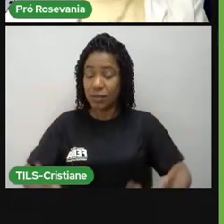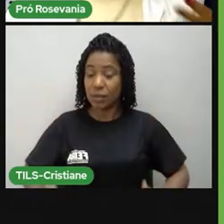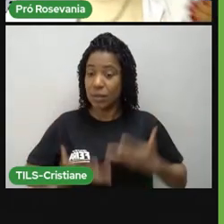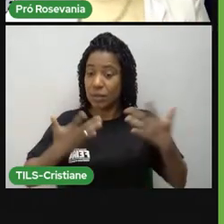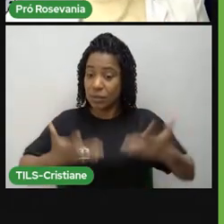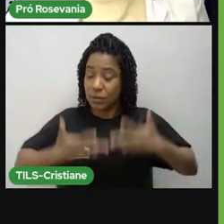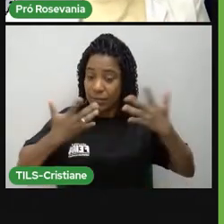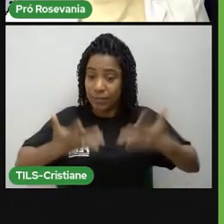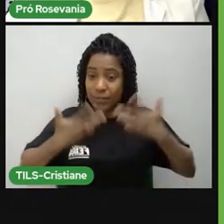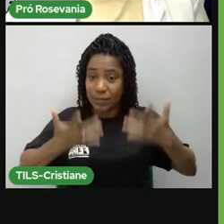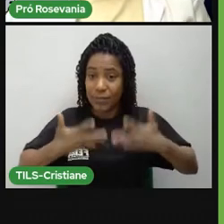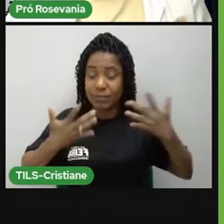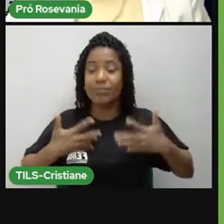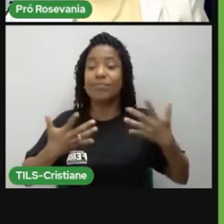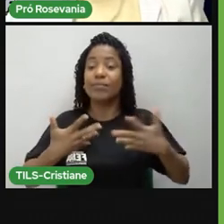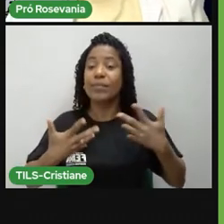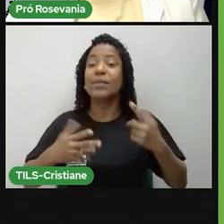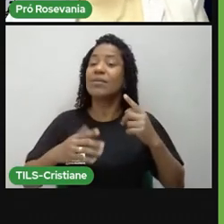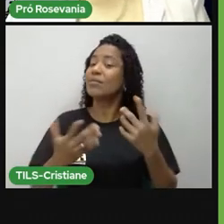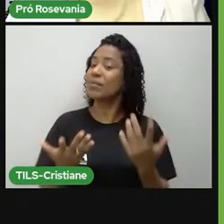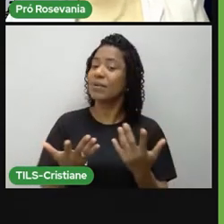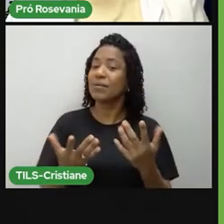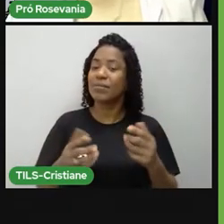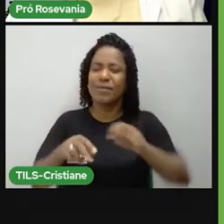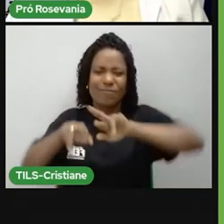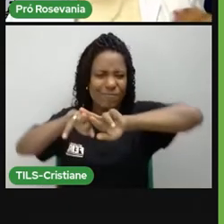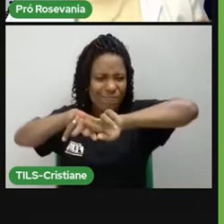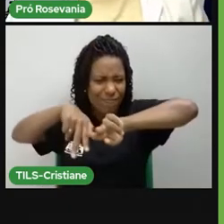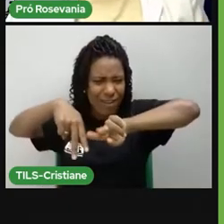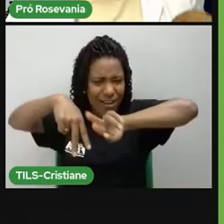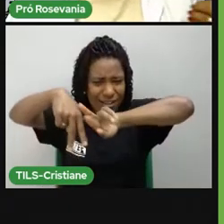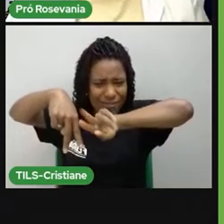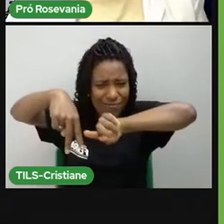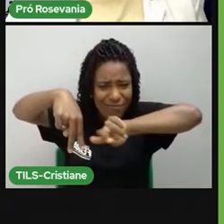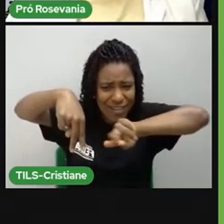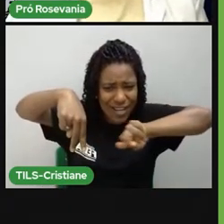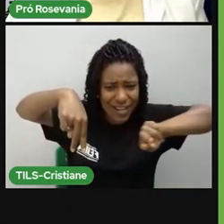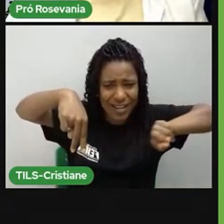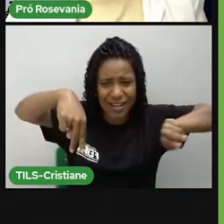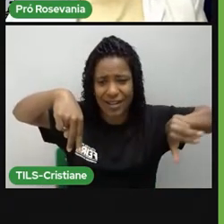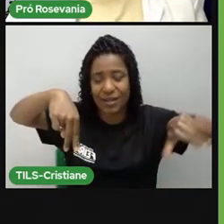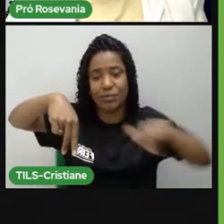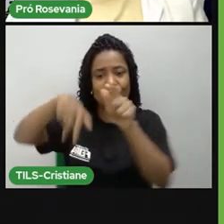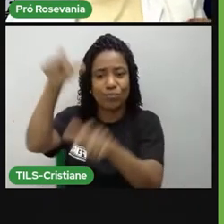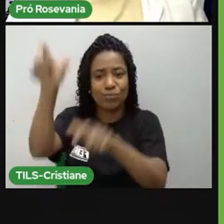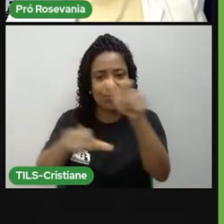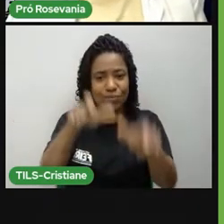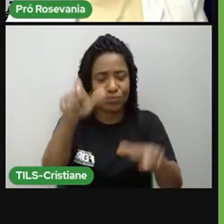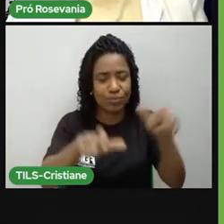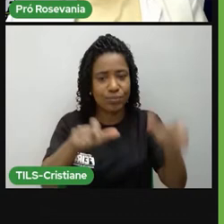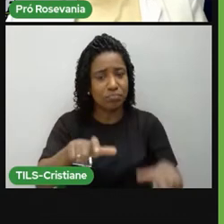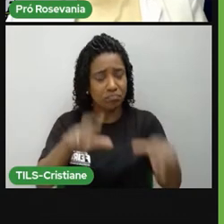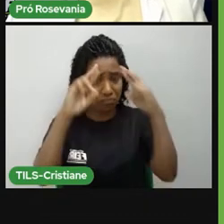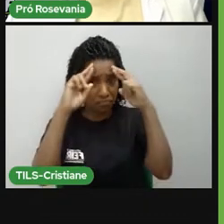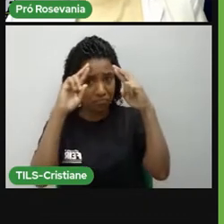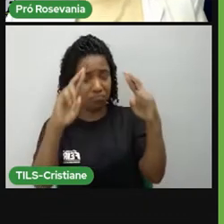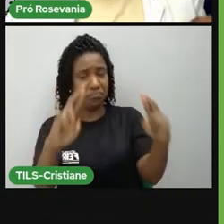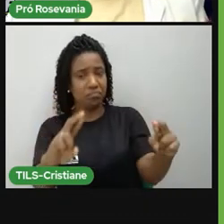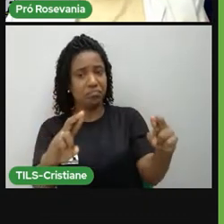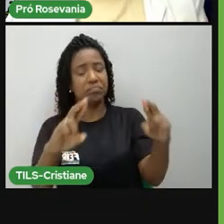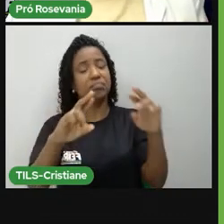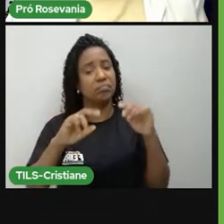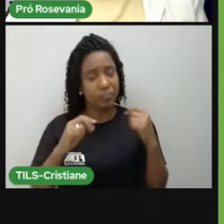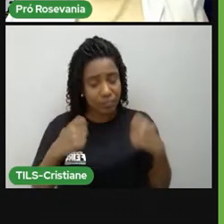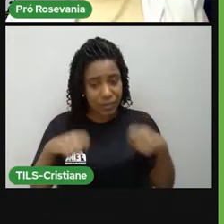passa tanto aí, né, para o mundo, é exatamente essa diversidade, que a gente tem essa questão, esse olhar de respeito, esse olhar de compreensão,